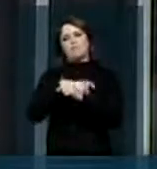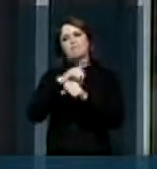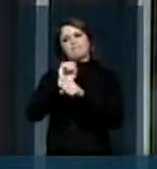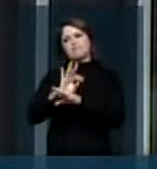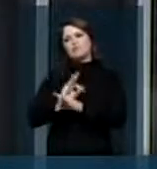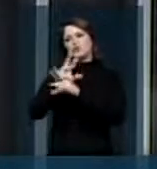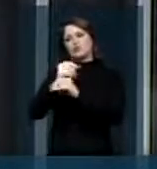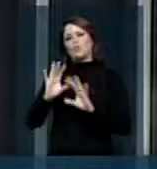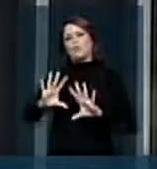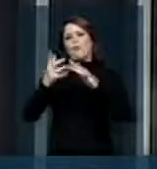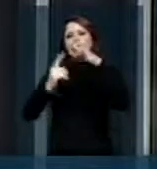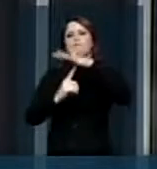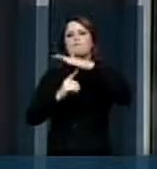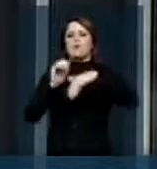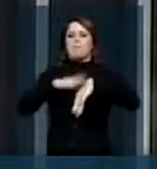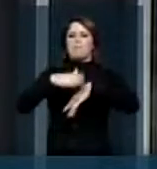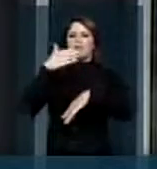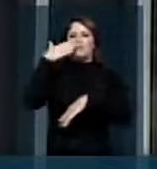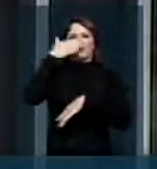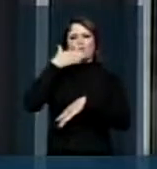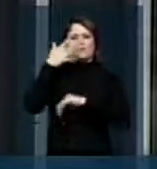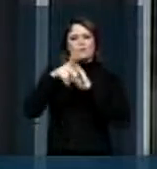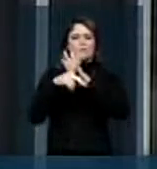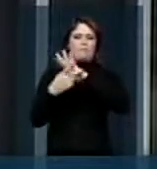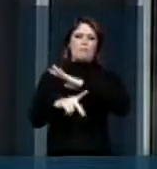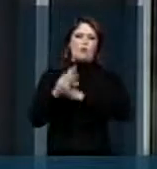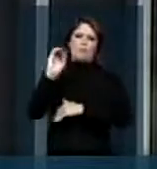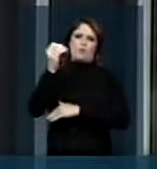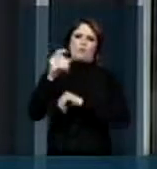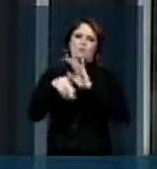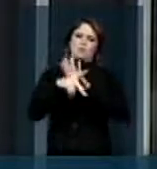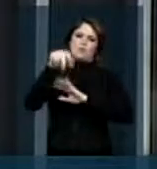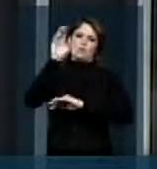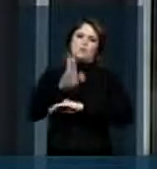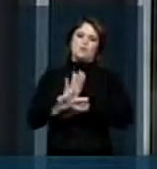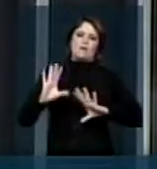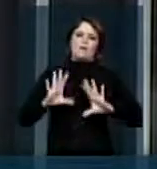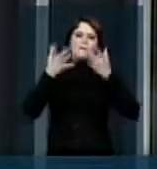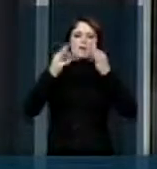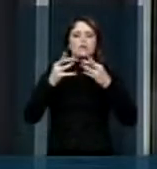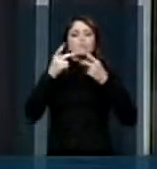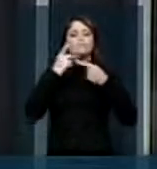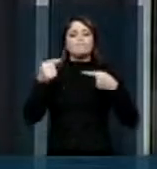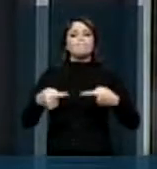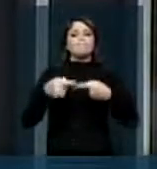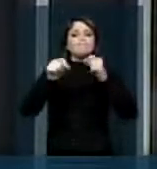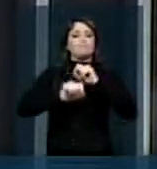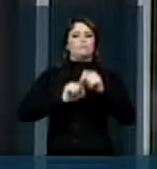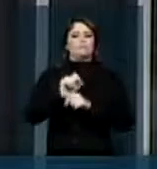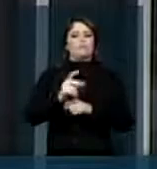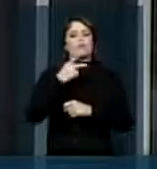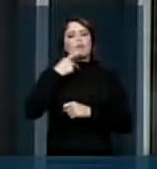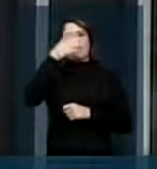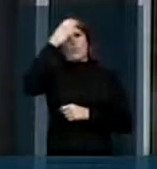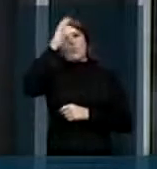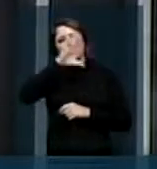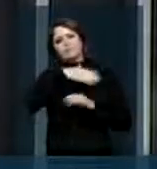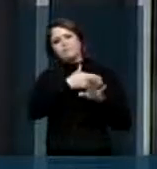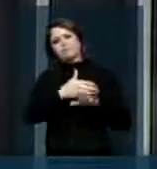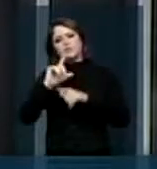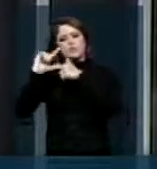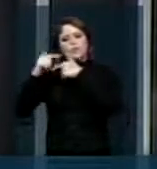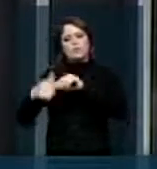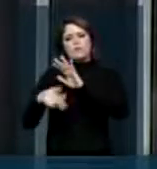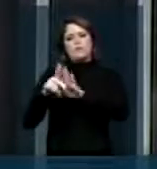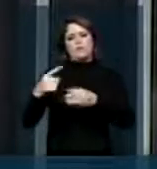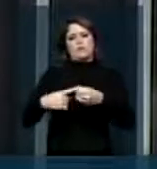Fena Doce, a feira mais doce do Rio Grande do Sul e do Brasil. Esta festa diz respeito a uma cultura tradicional da